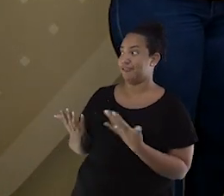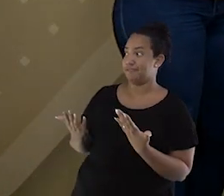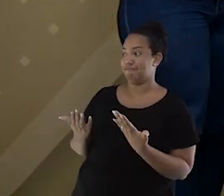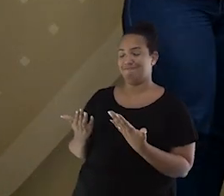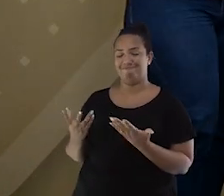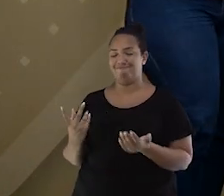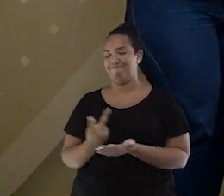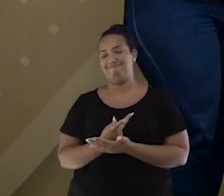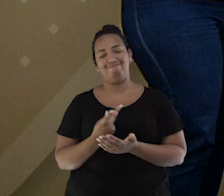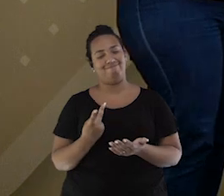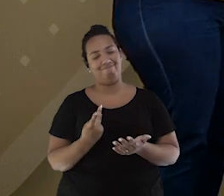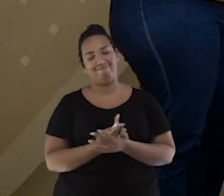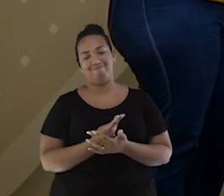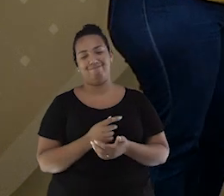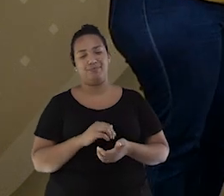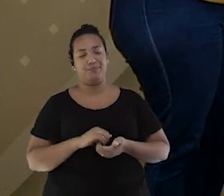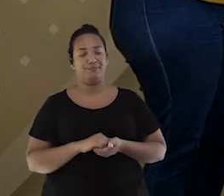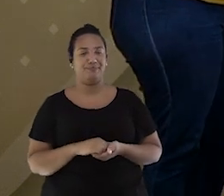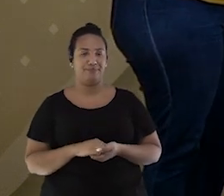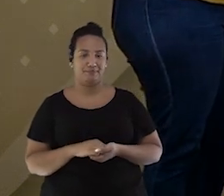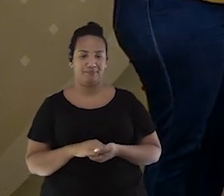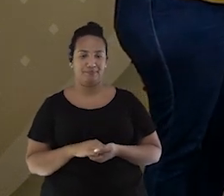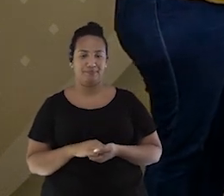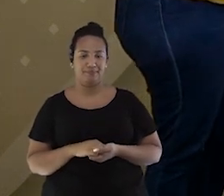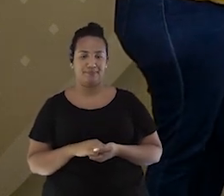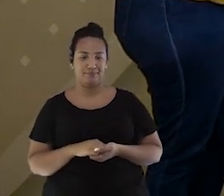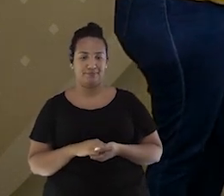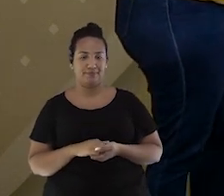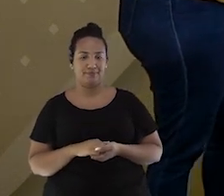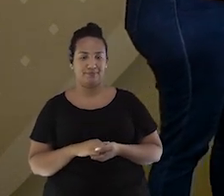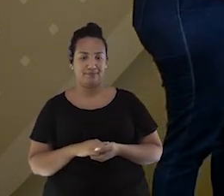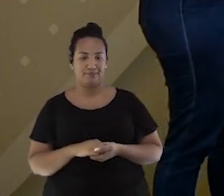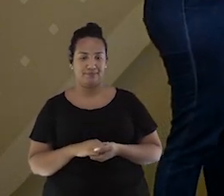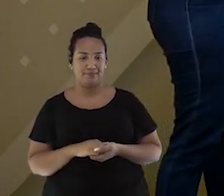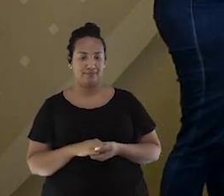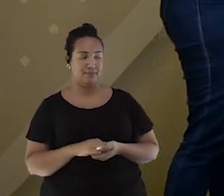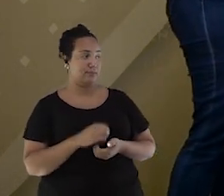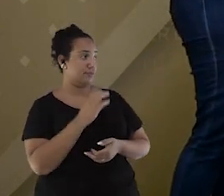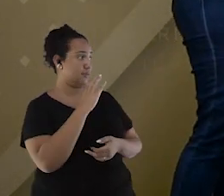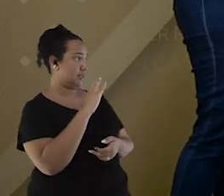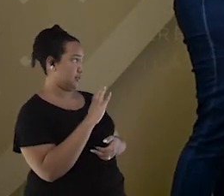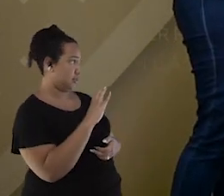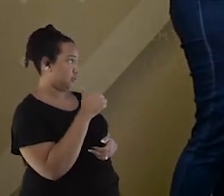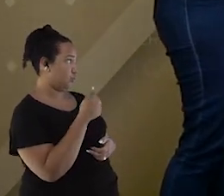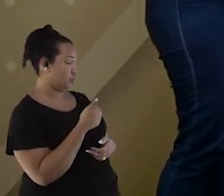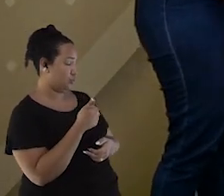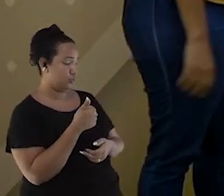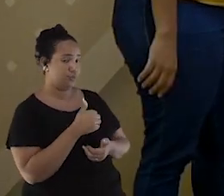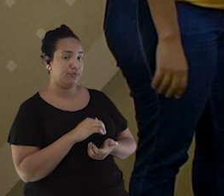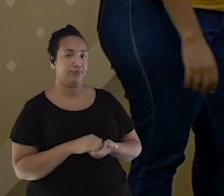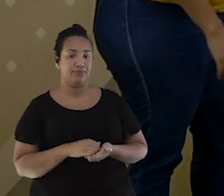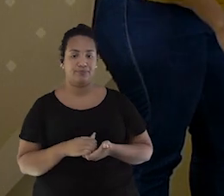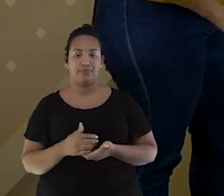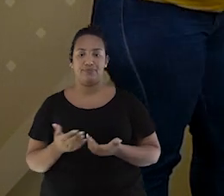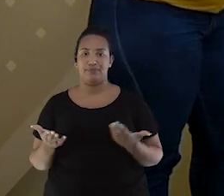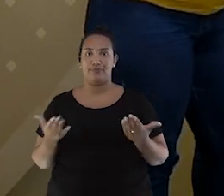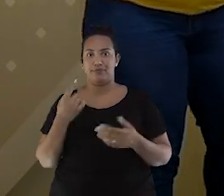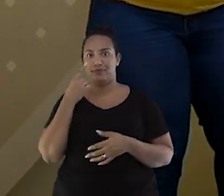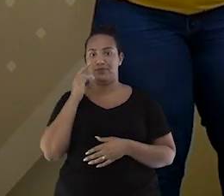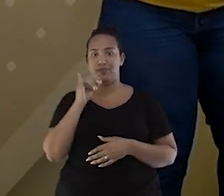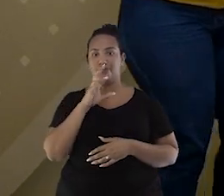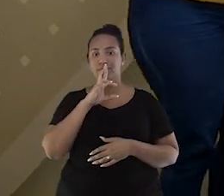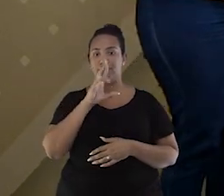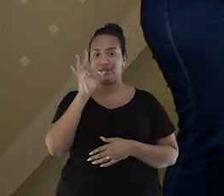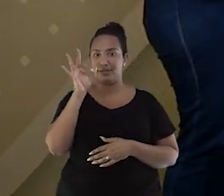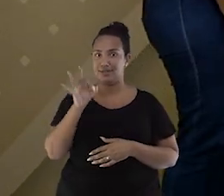vez. Bomba. C1. C1. C1. Será que agora a Beatriz acertou?